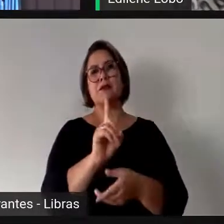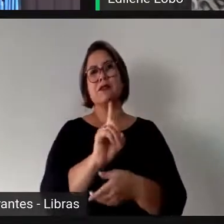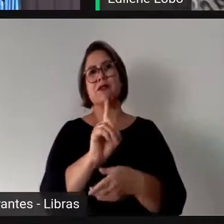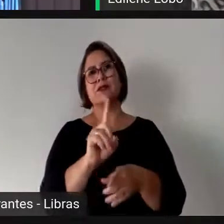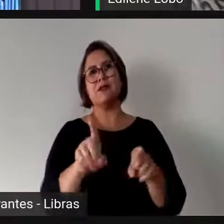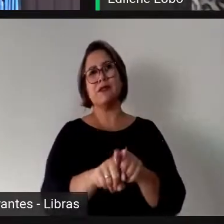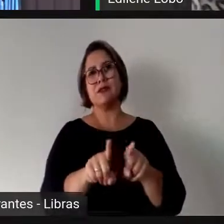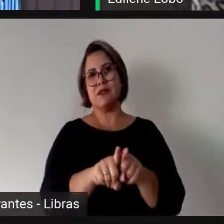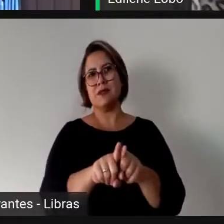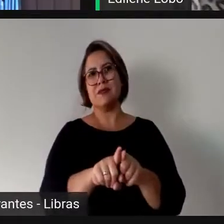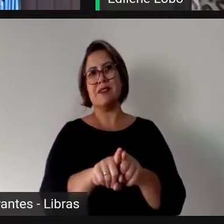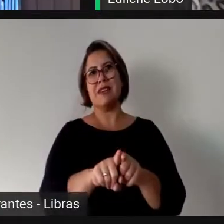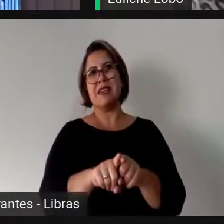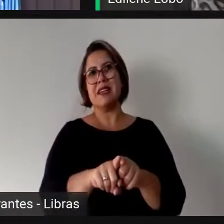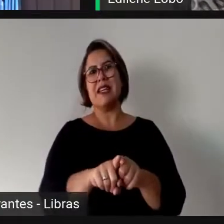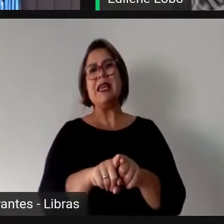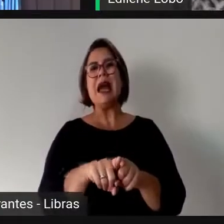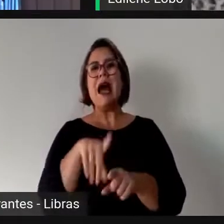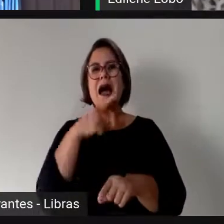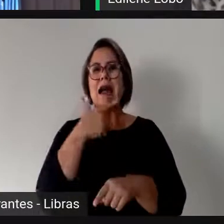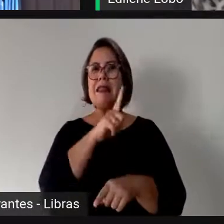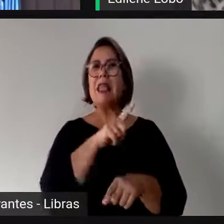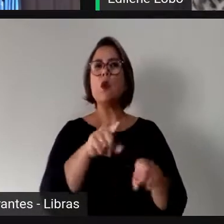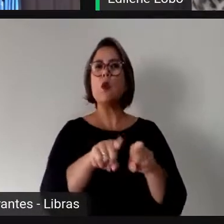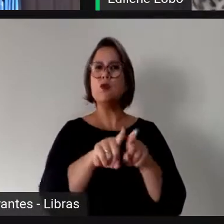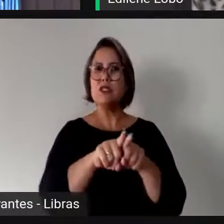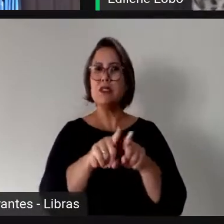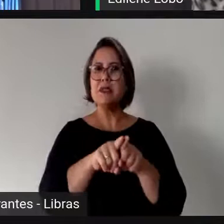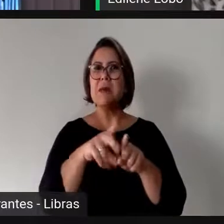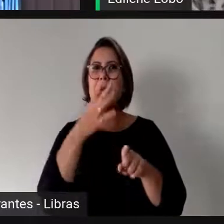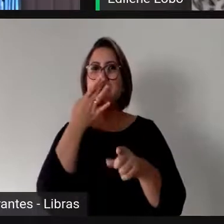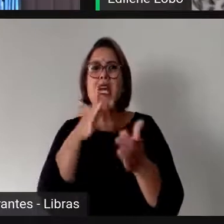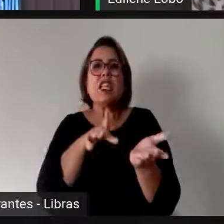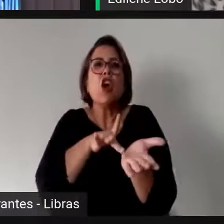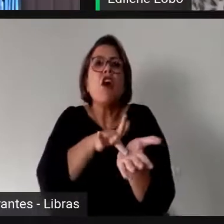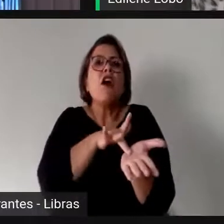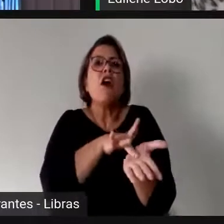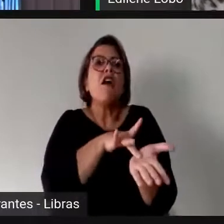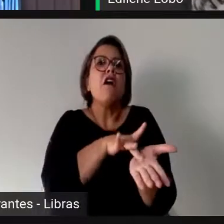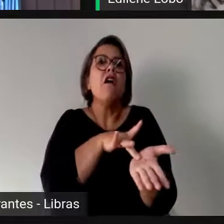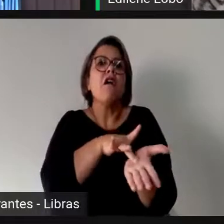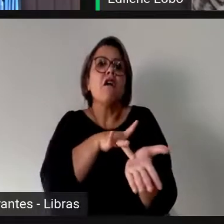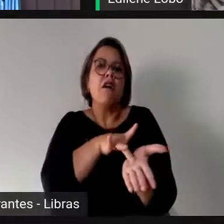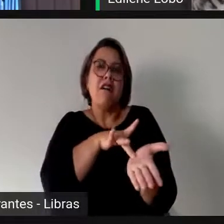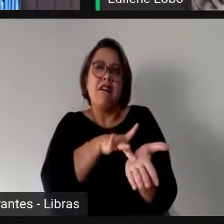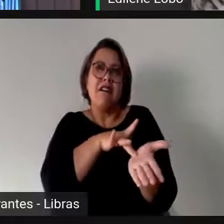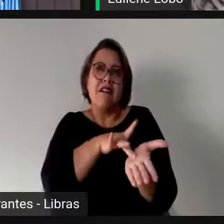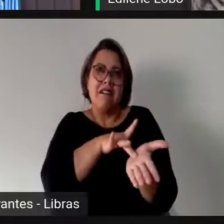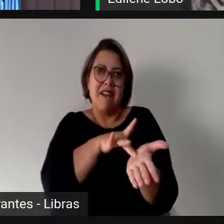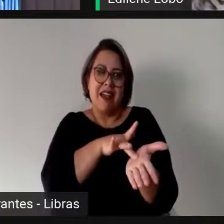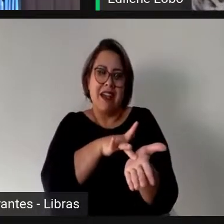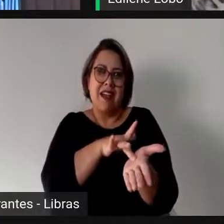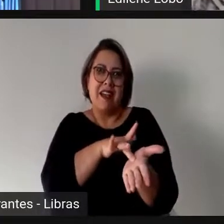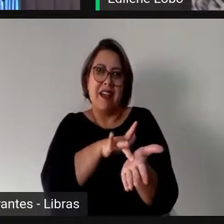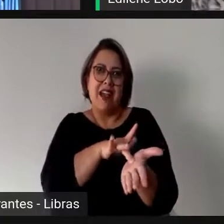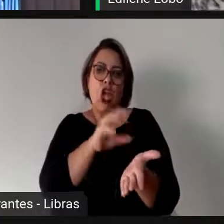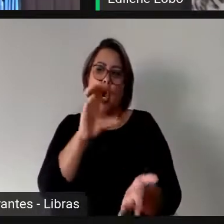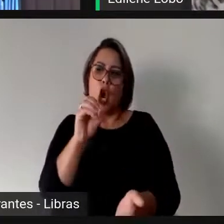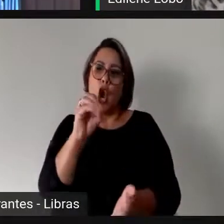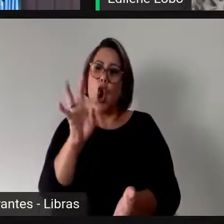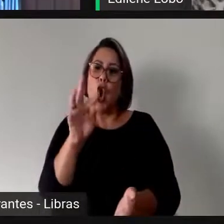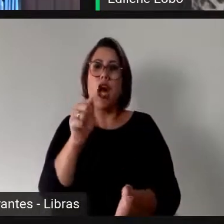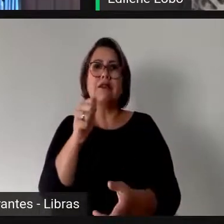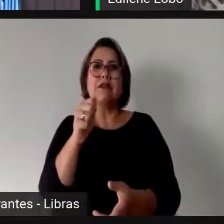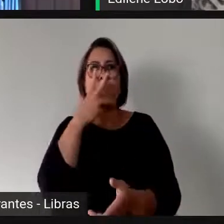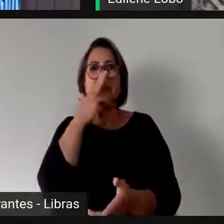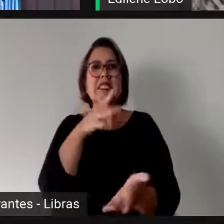candidaturas fantoche. Então, cotas são um ponto de partida essencial, não tenho dúvida. E nesse ponto